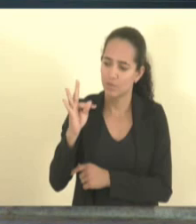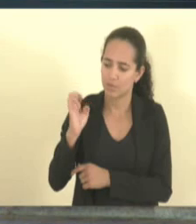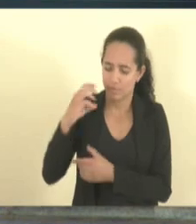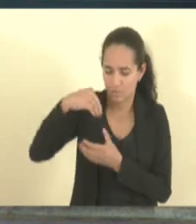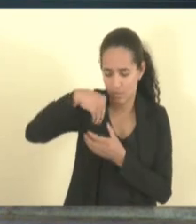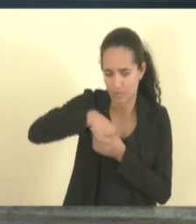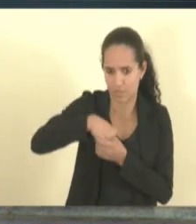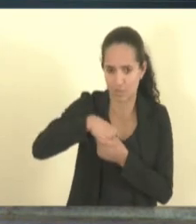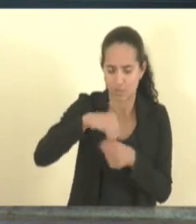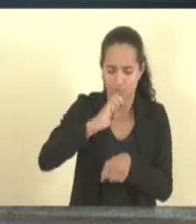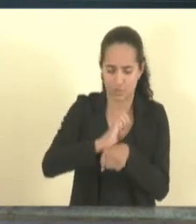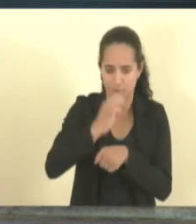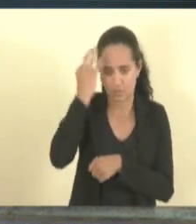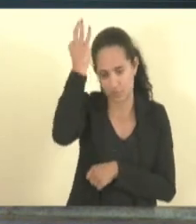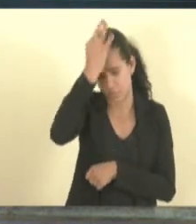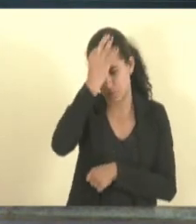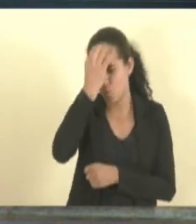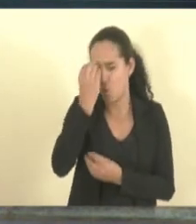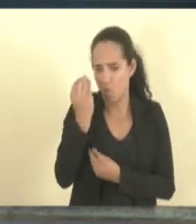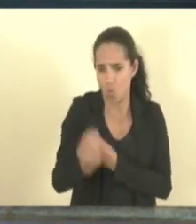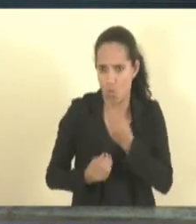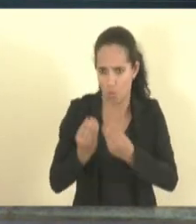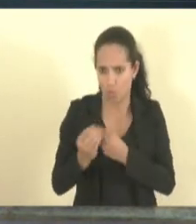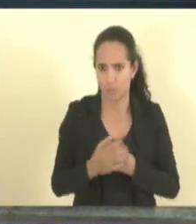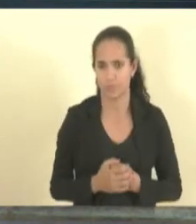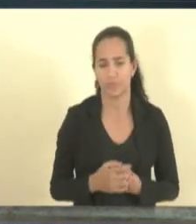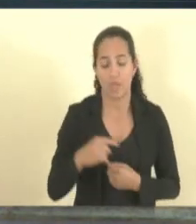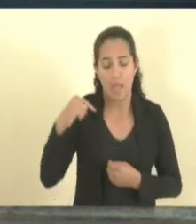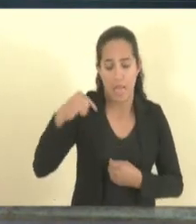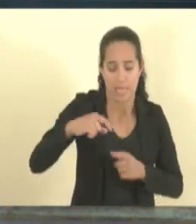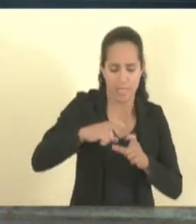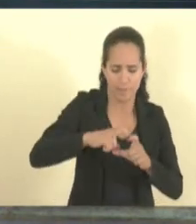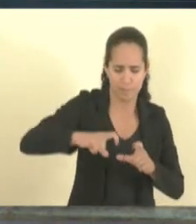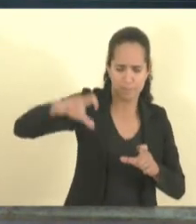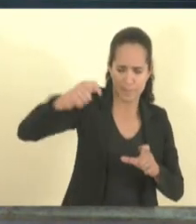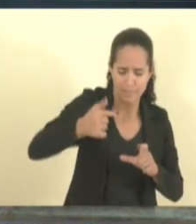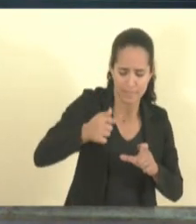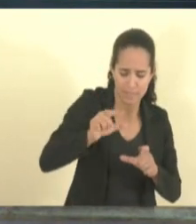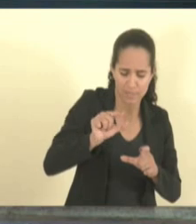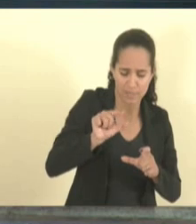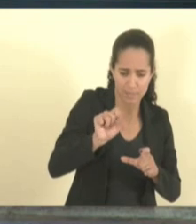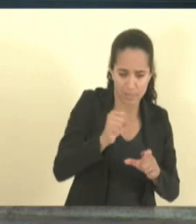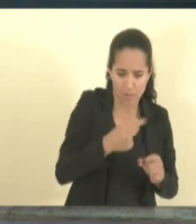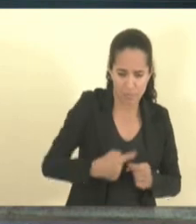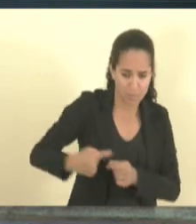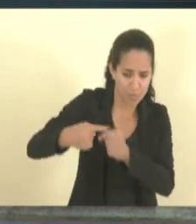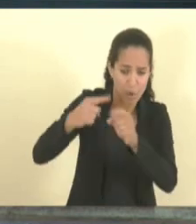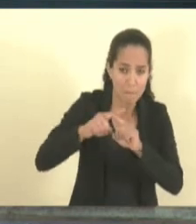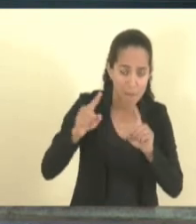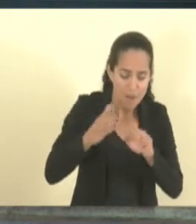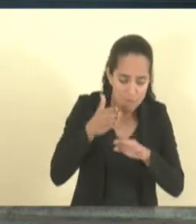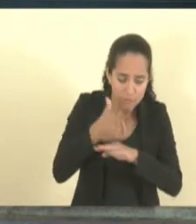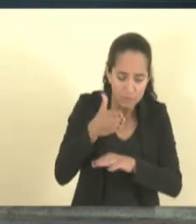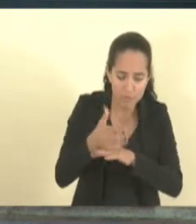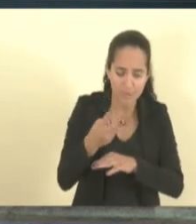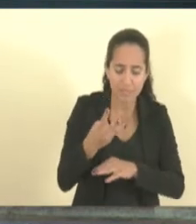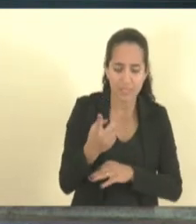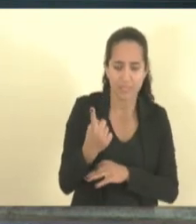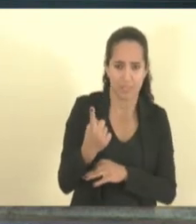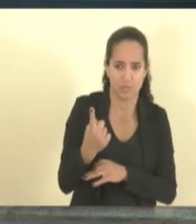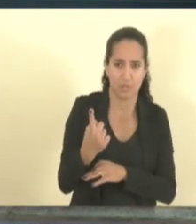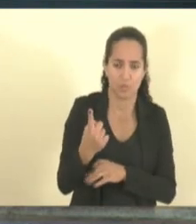Como já falei aqui, nós temos 31 municípios, nossa população é aproximadamente um milhão